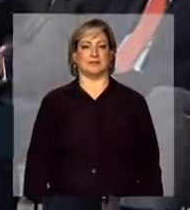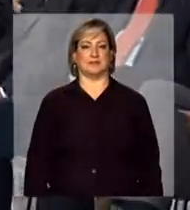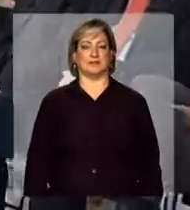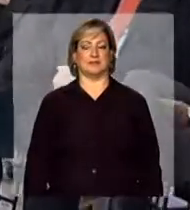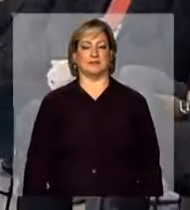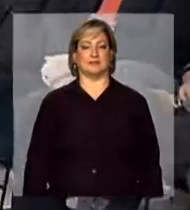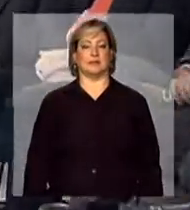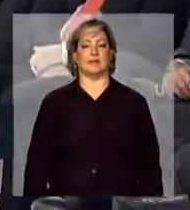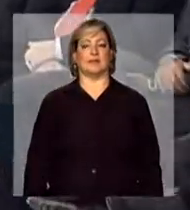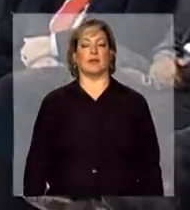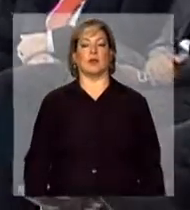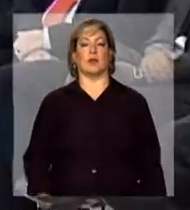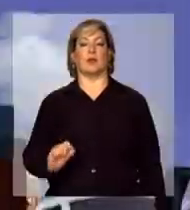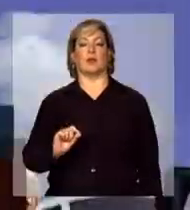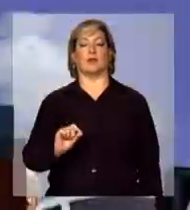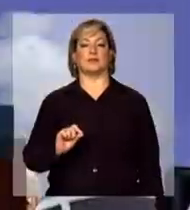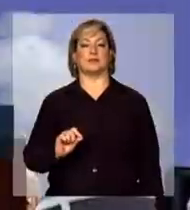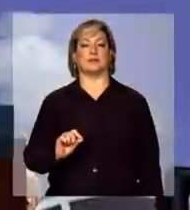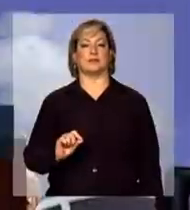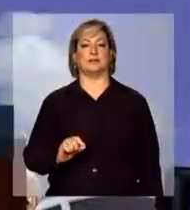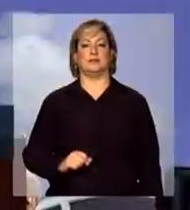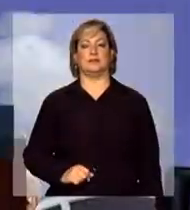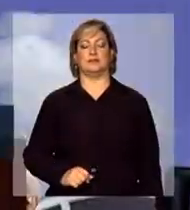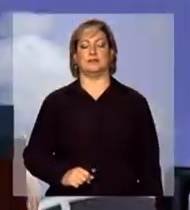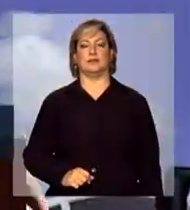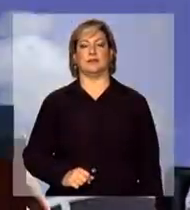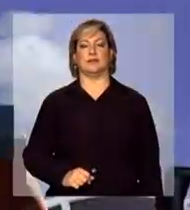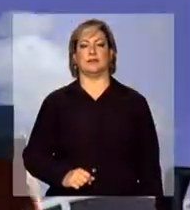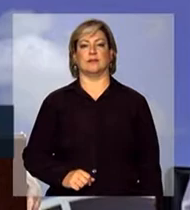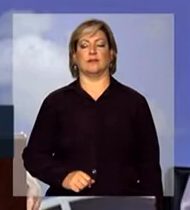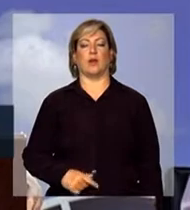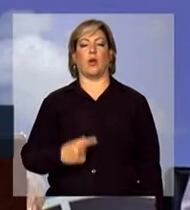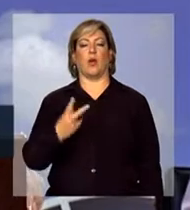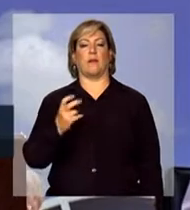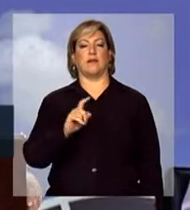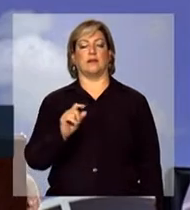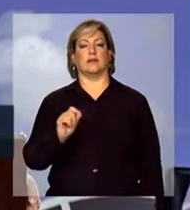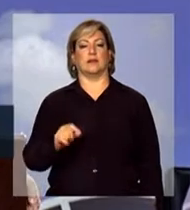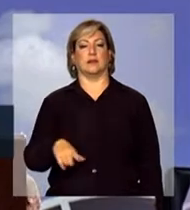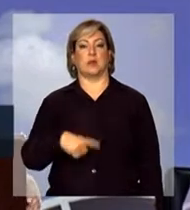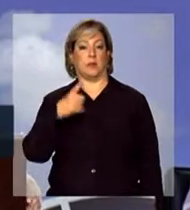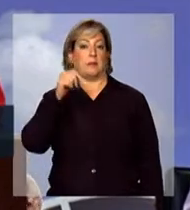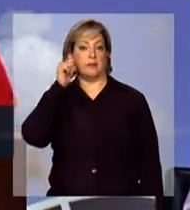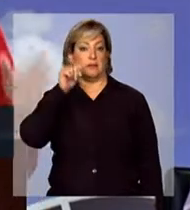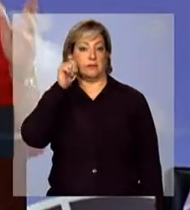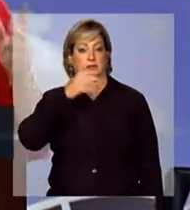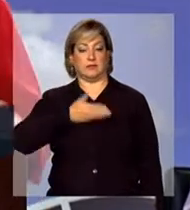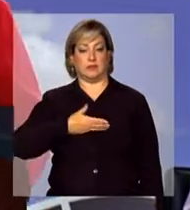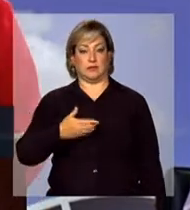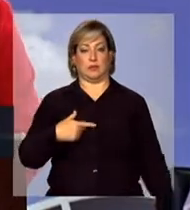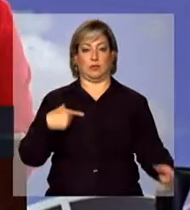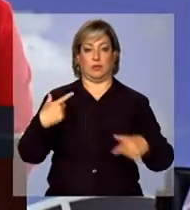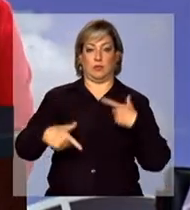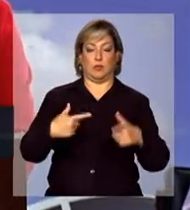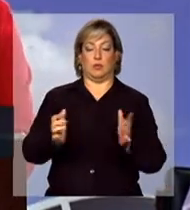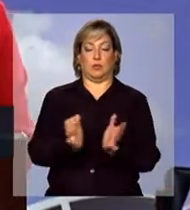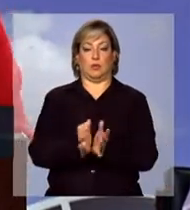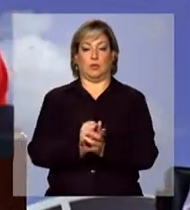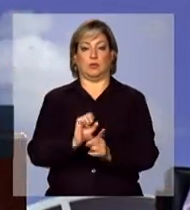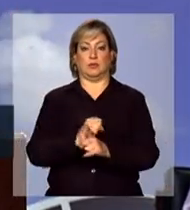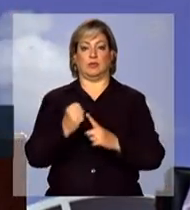E uma vez, uma companheira dos movimentos sociais, onde eu dizia